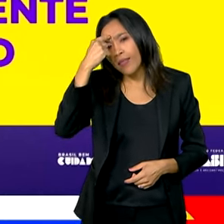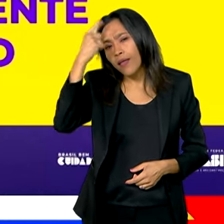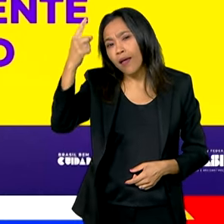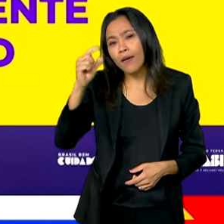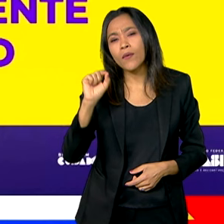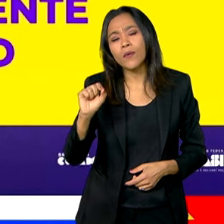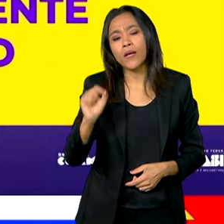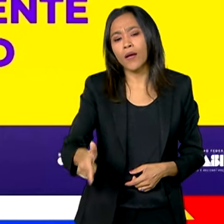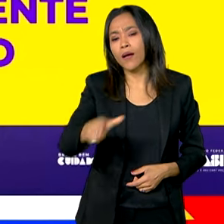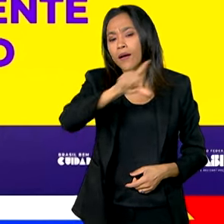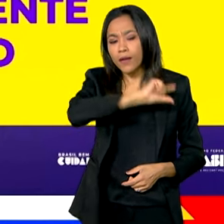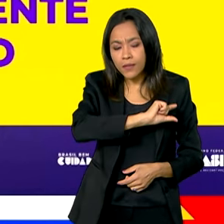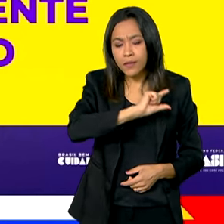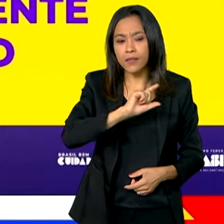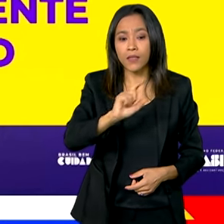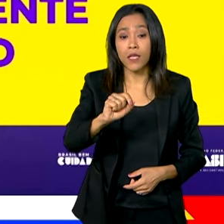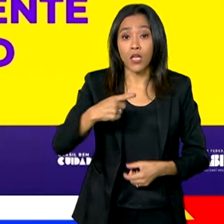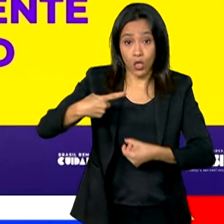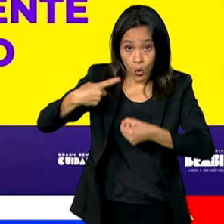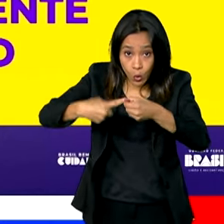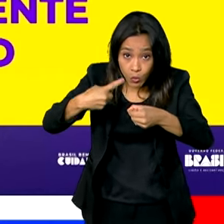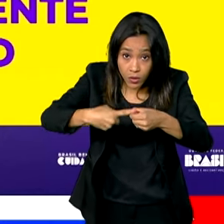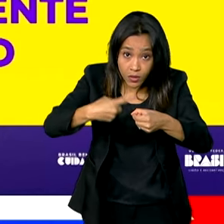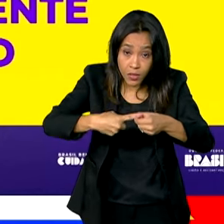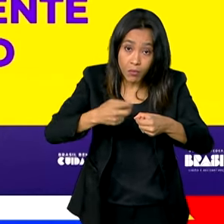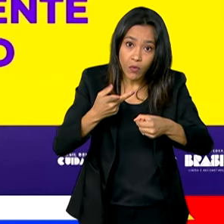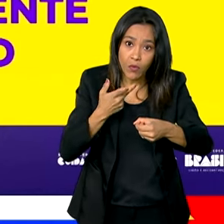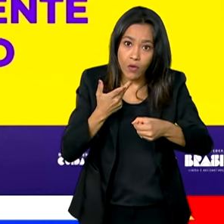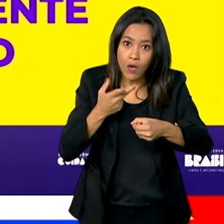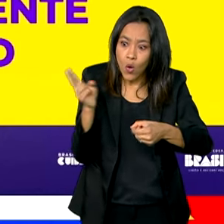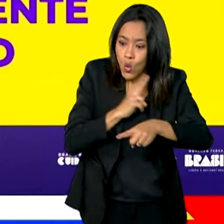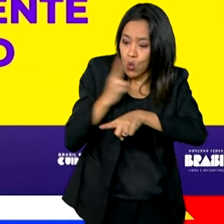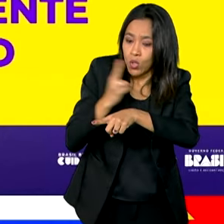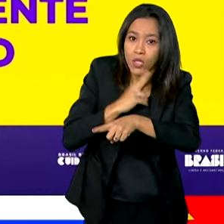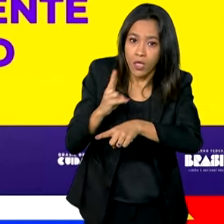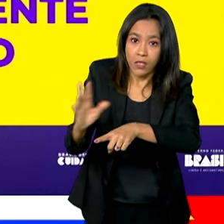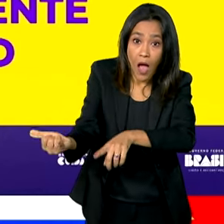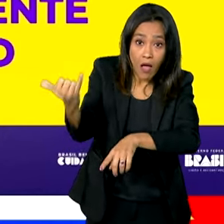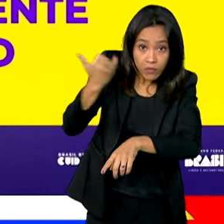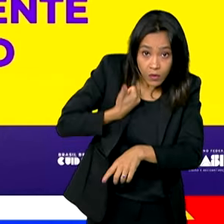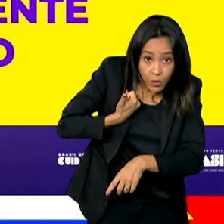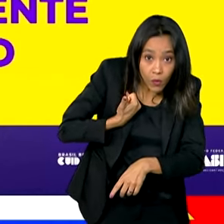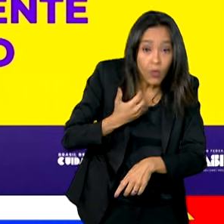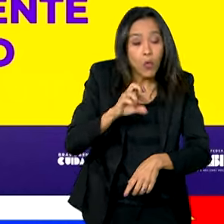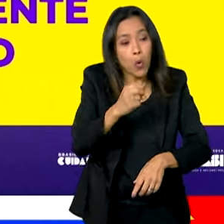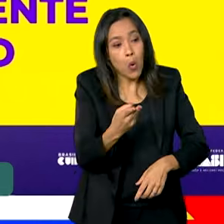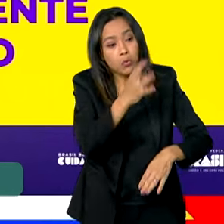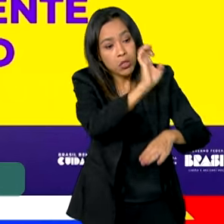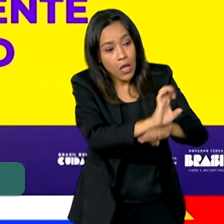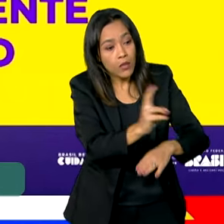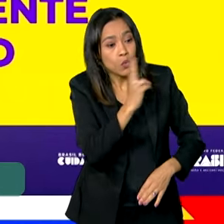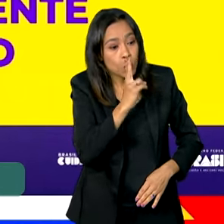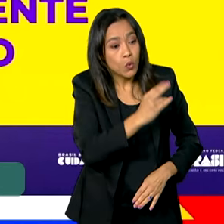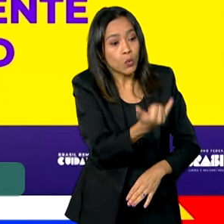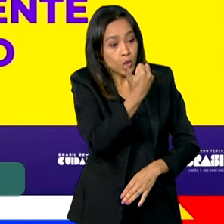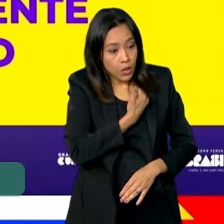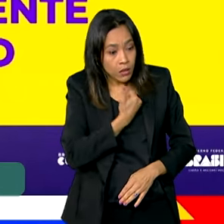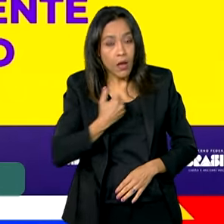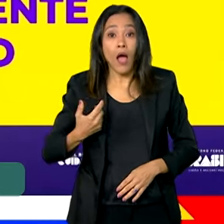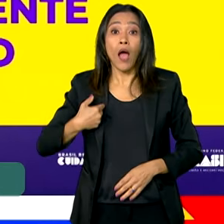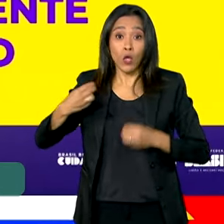tinha antes, era o município decretou emergência ou o Estado, o Ministério faz um aporte